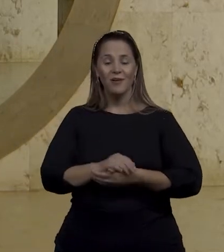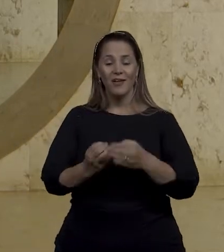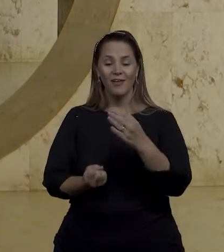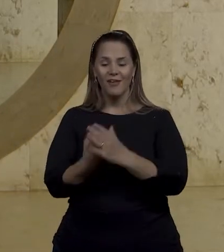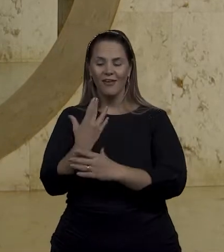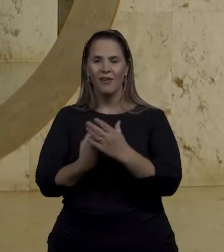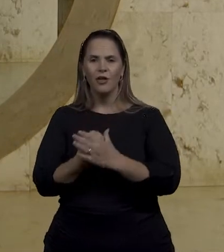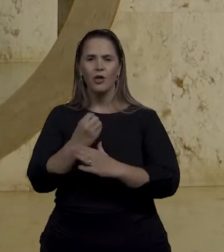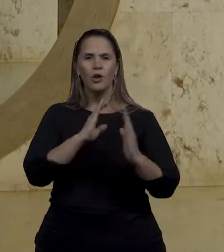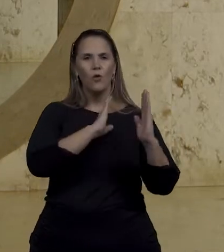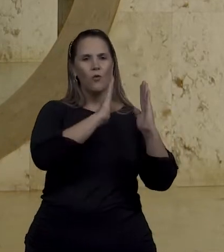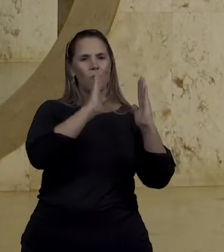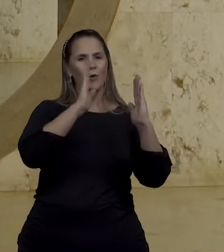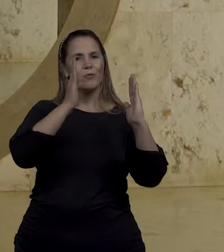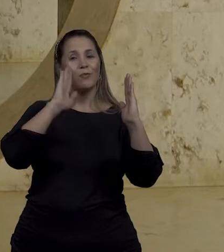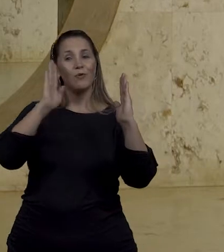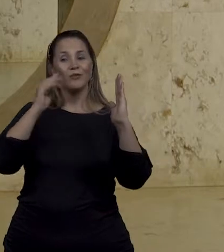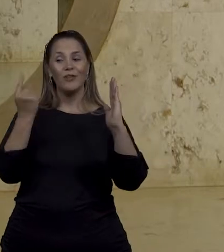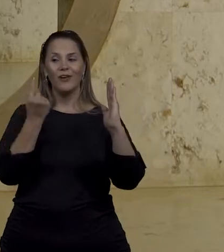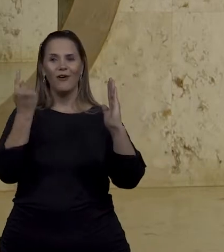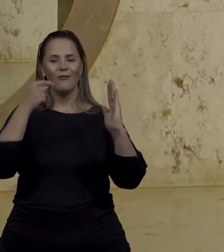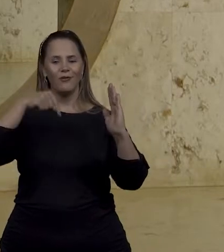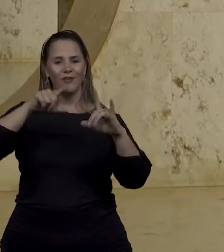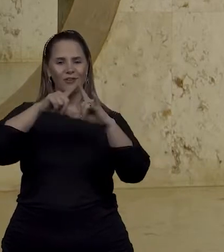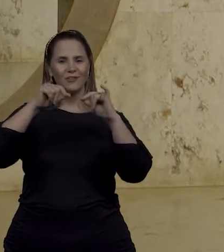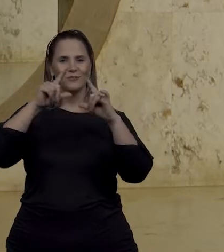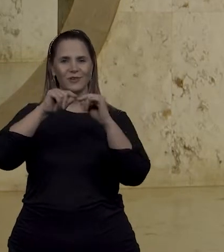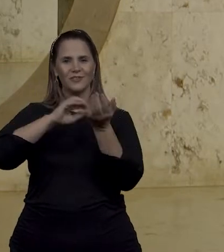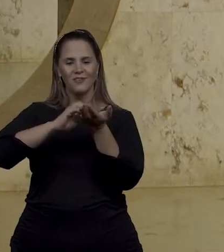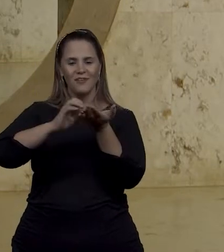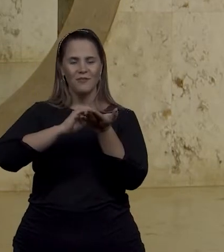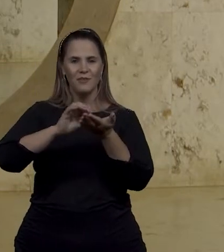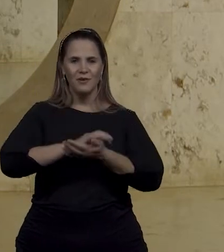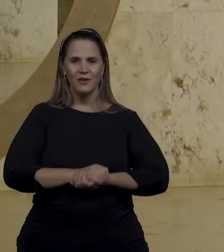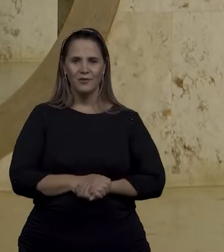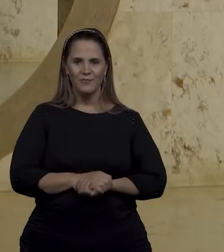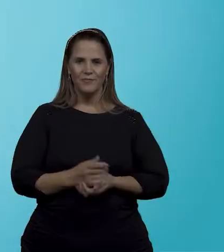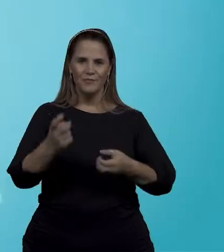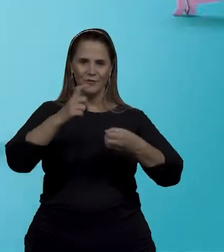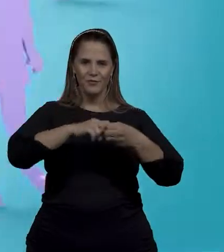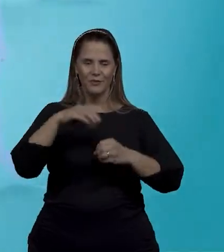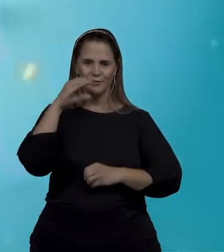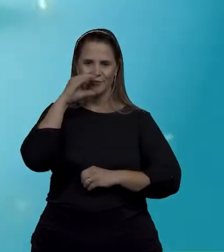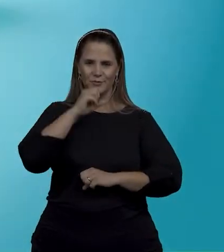fundadora da única biblioteca pública Braille do DF. Nós voltamos já!